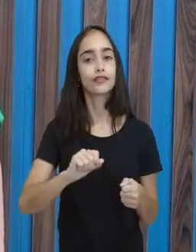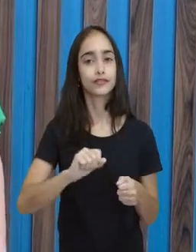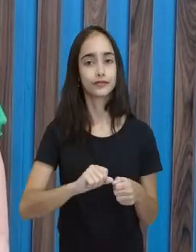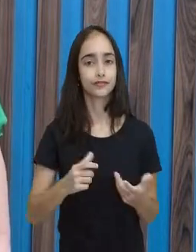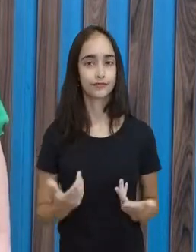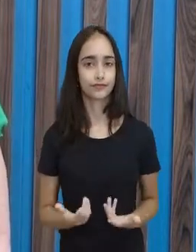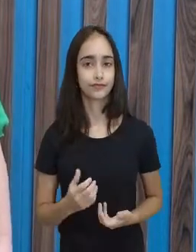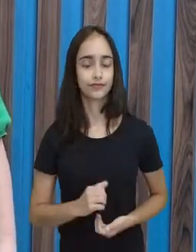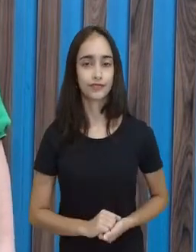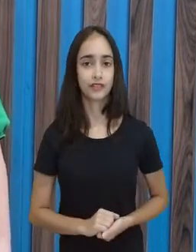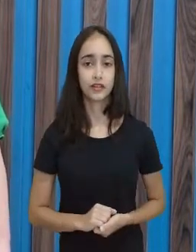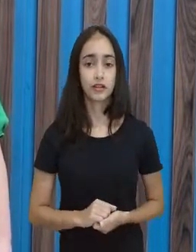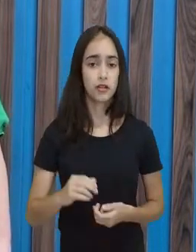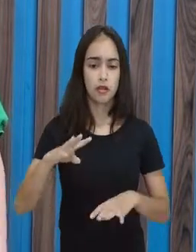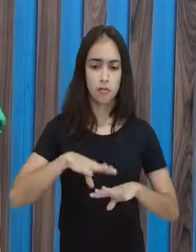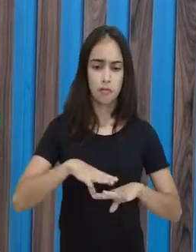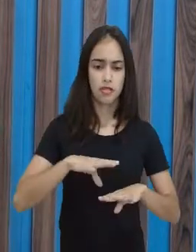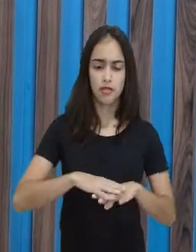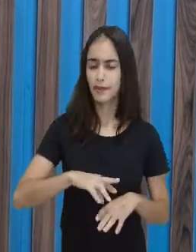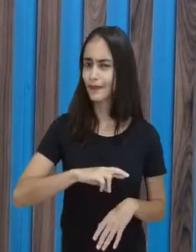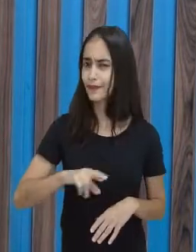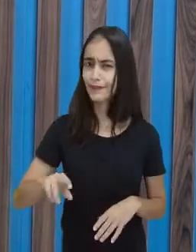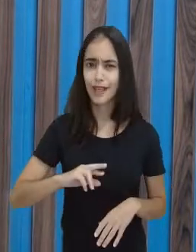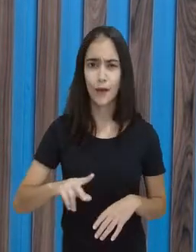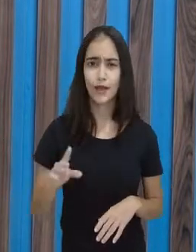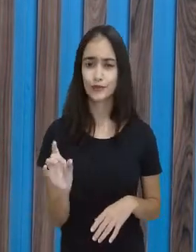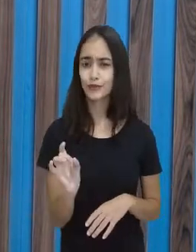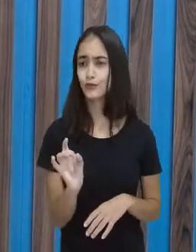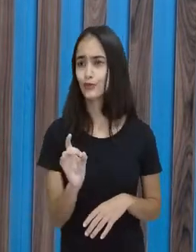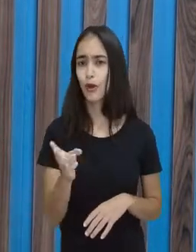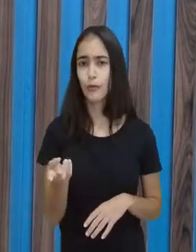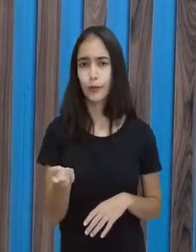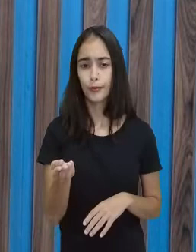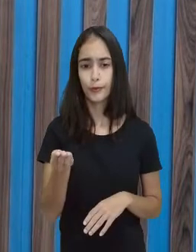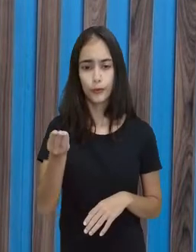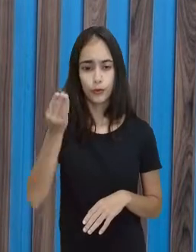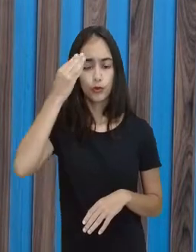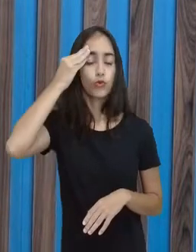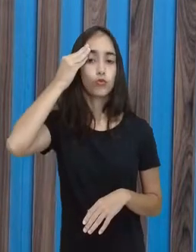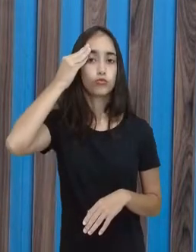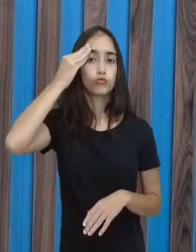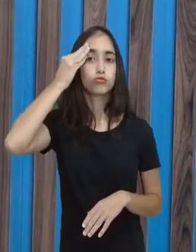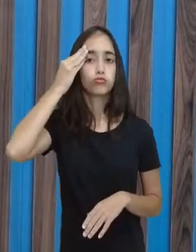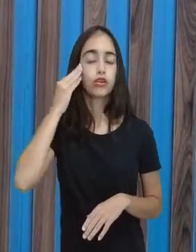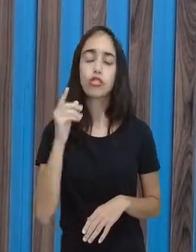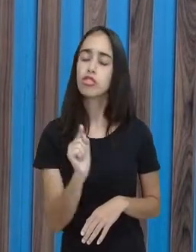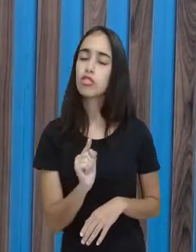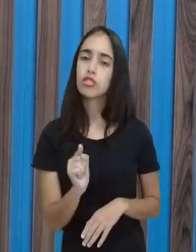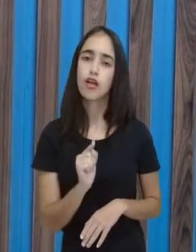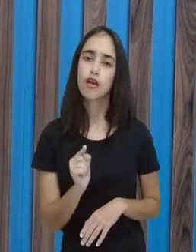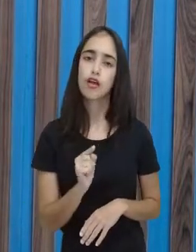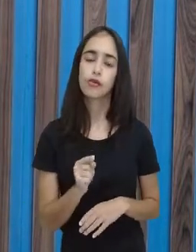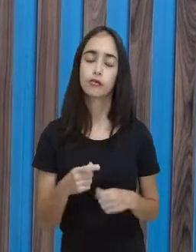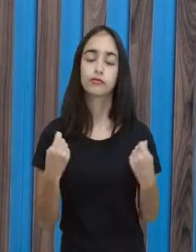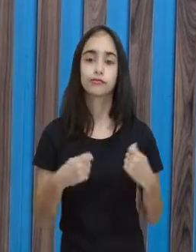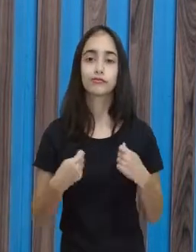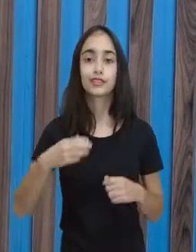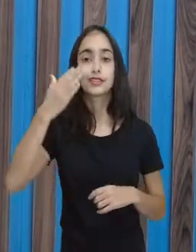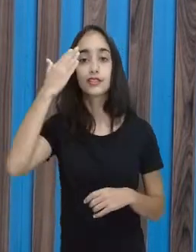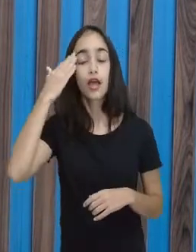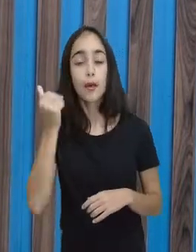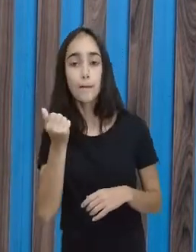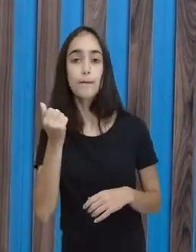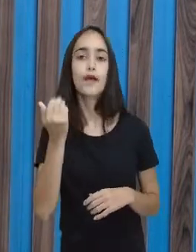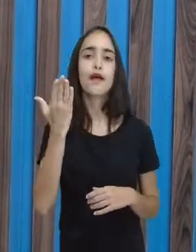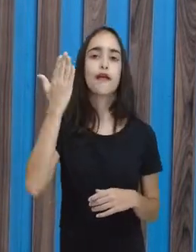que ela não é de jeito nenhum, é decorar. Quando o aluno não entende o que tá mexendo, não entende